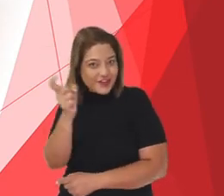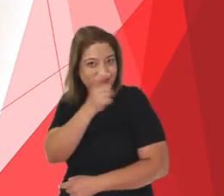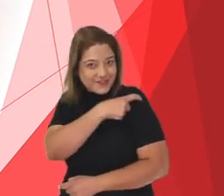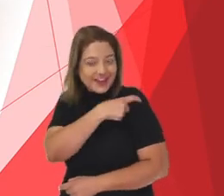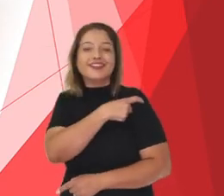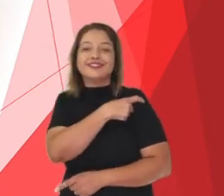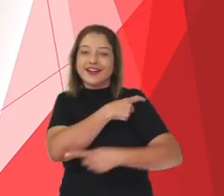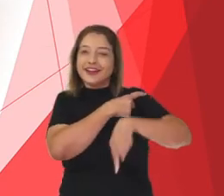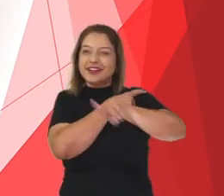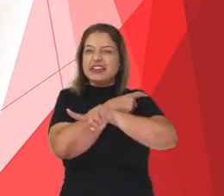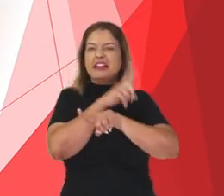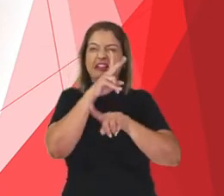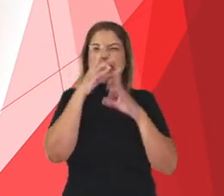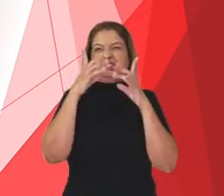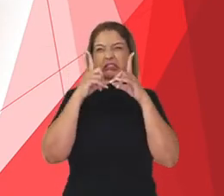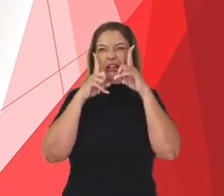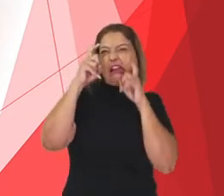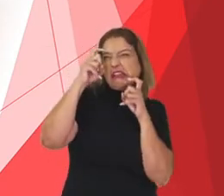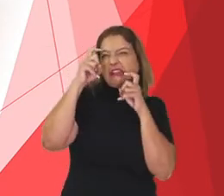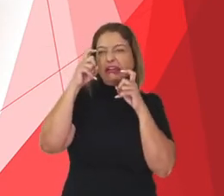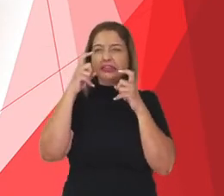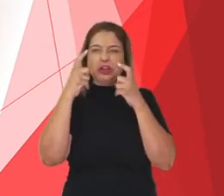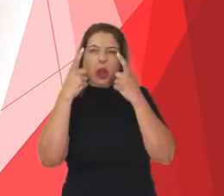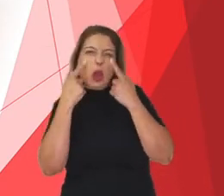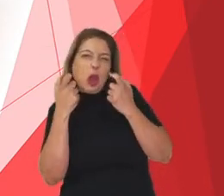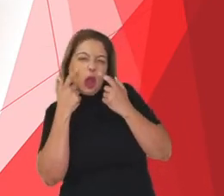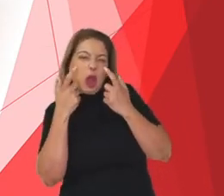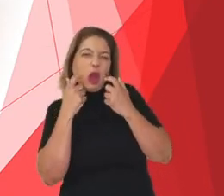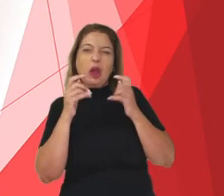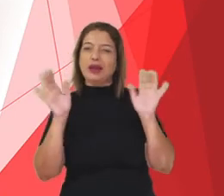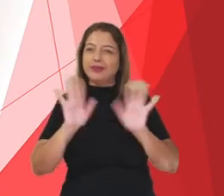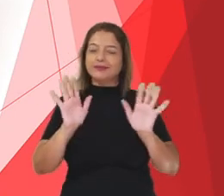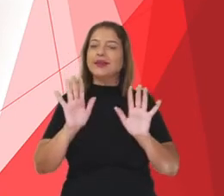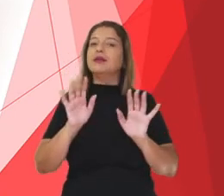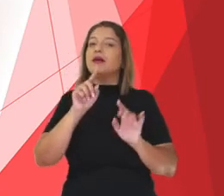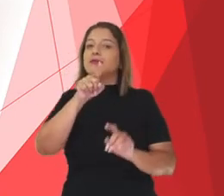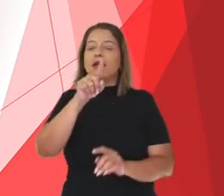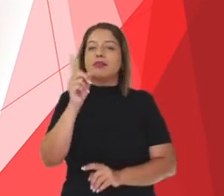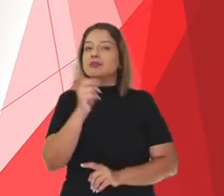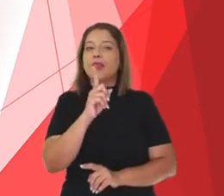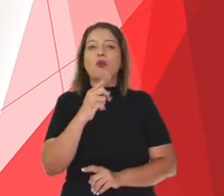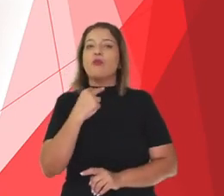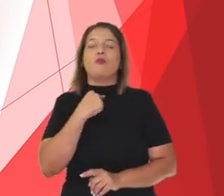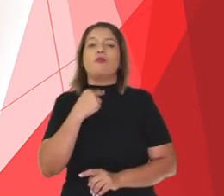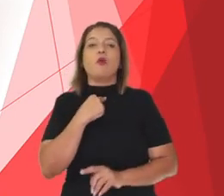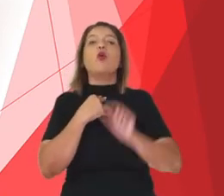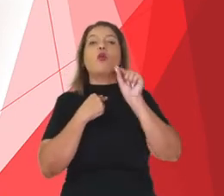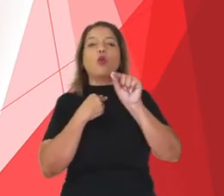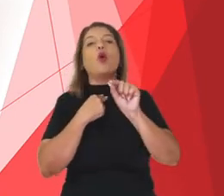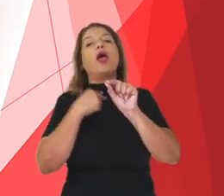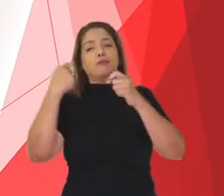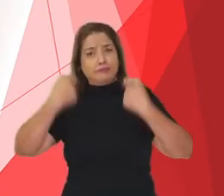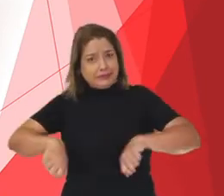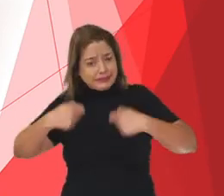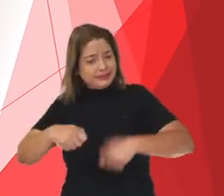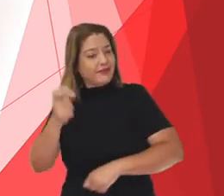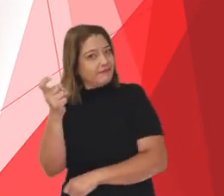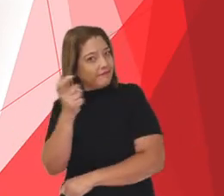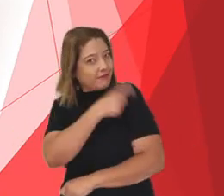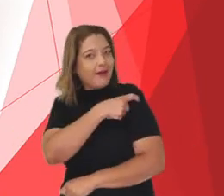vale uma careta, um choro talvez. Mas não deixe de se proteger.